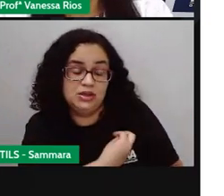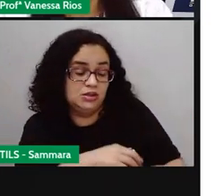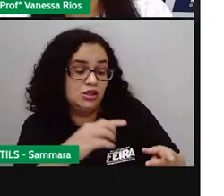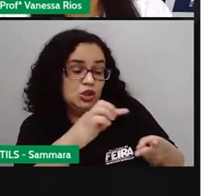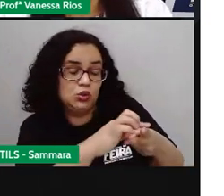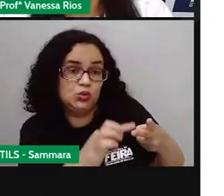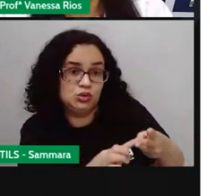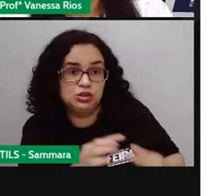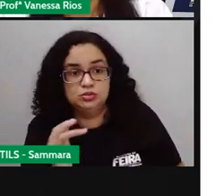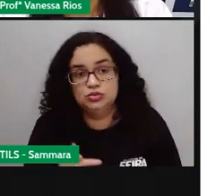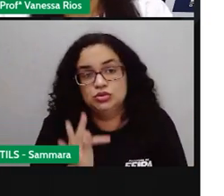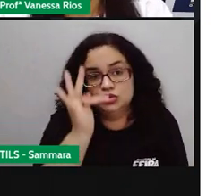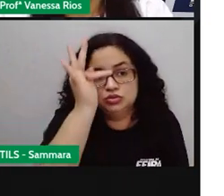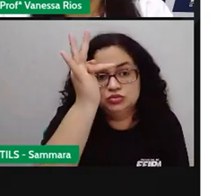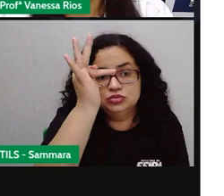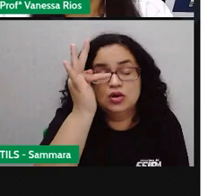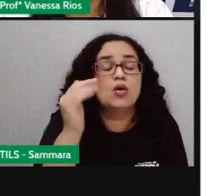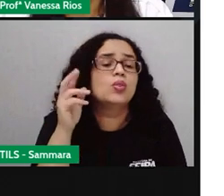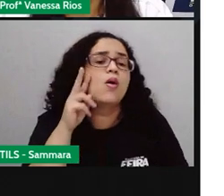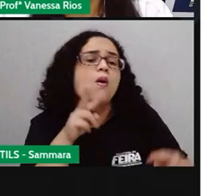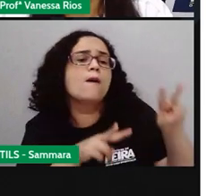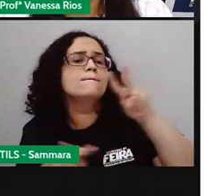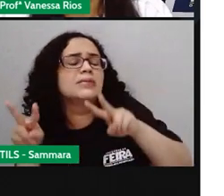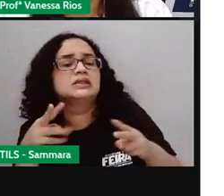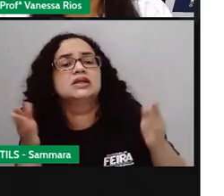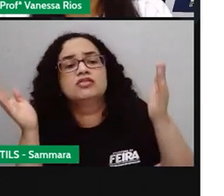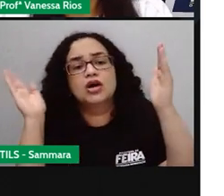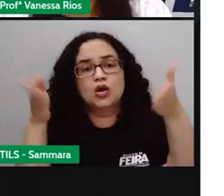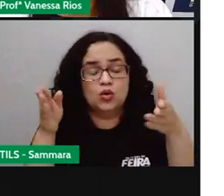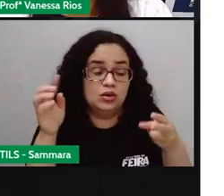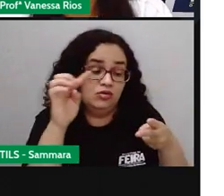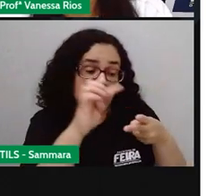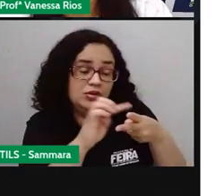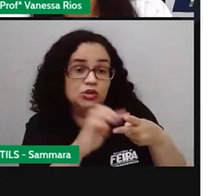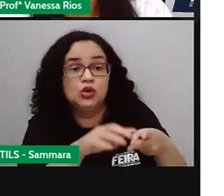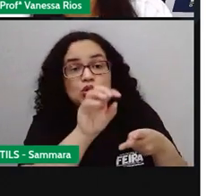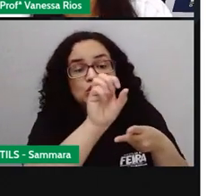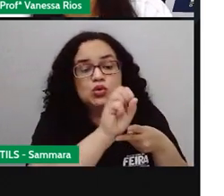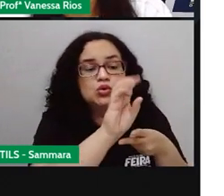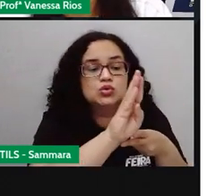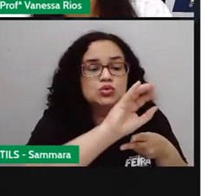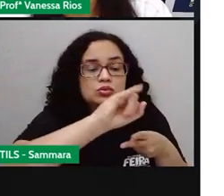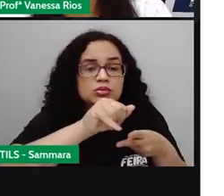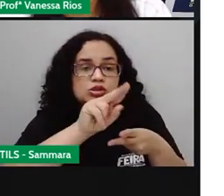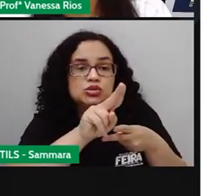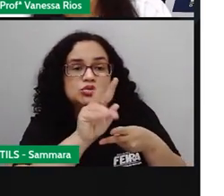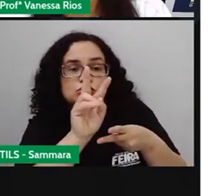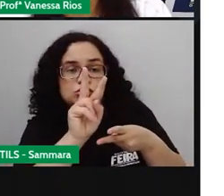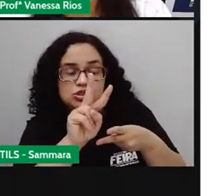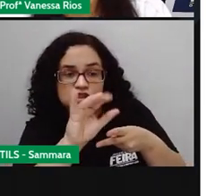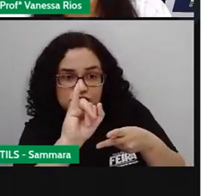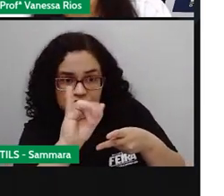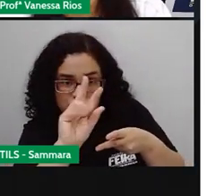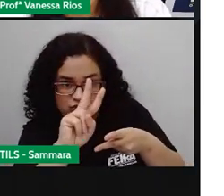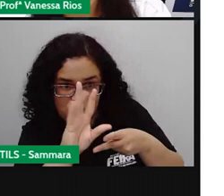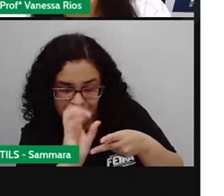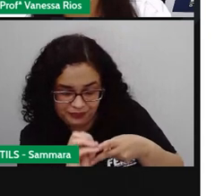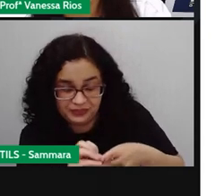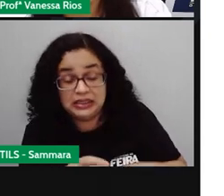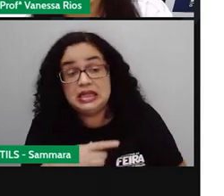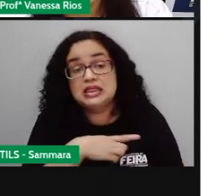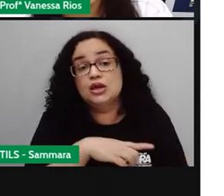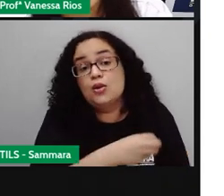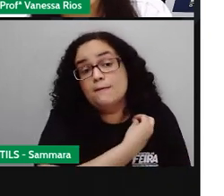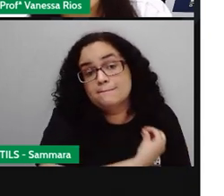dois tipos de futuro. Quando a gente observa agora o modo subjuntivo, nós temos aí o presente,